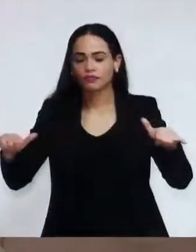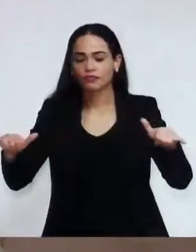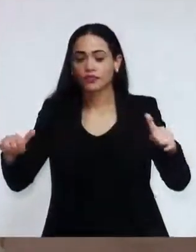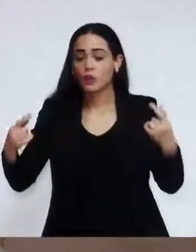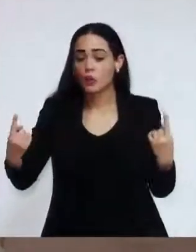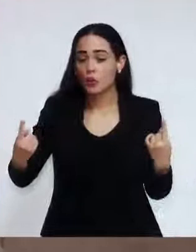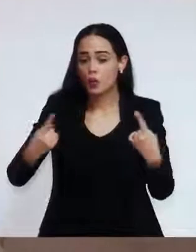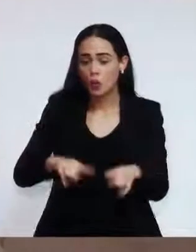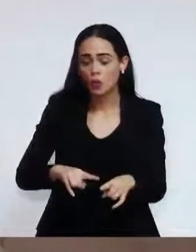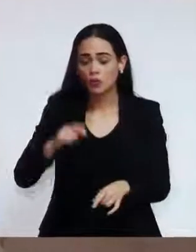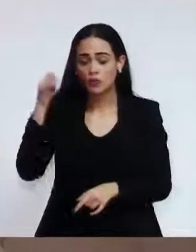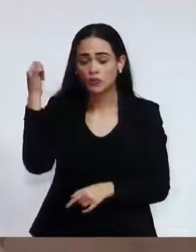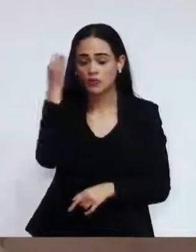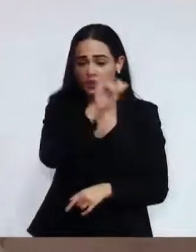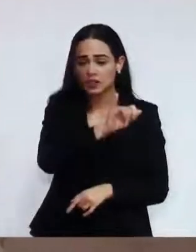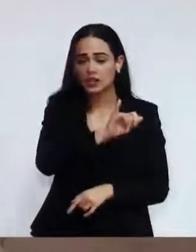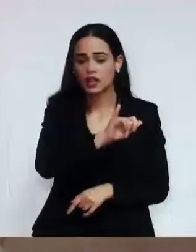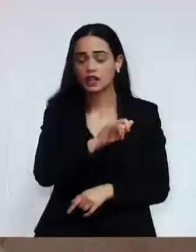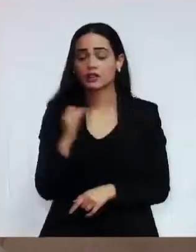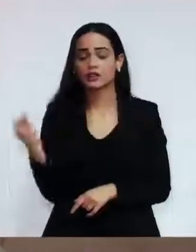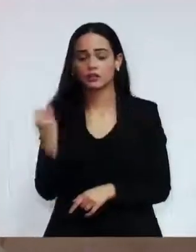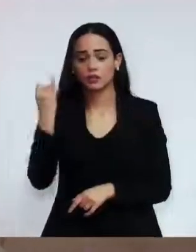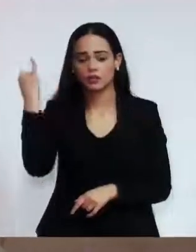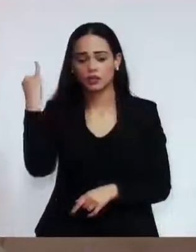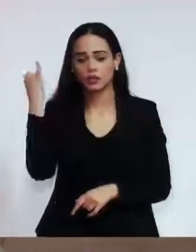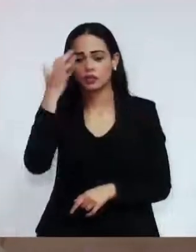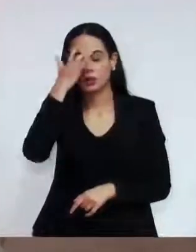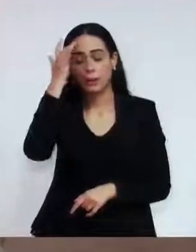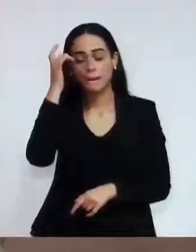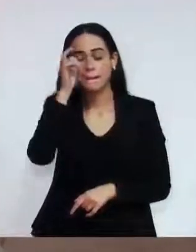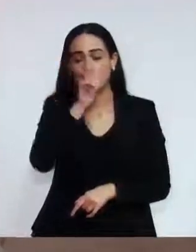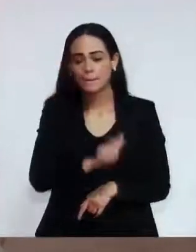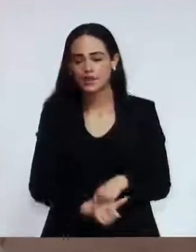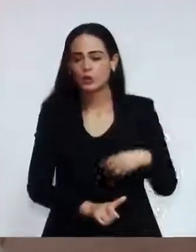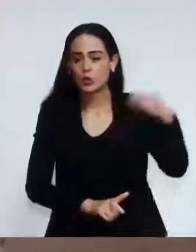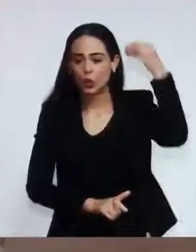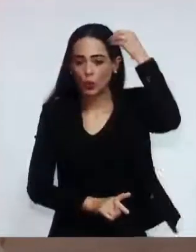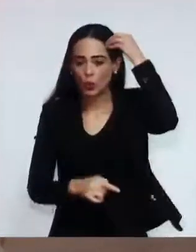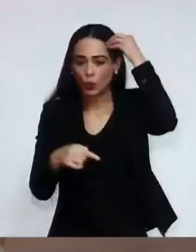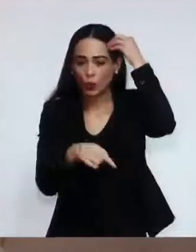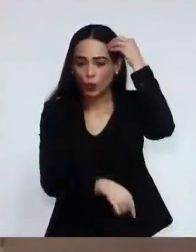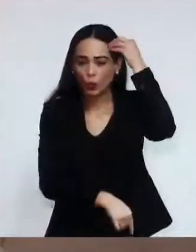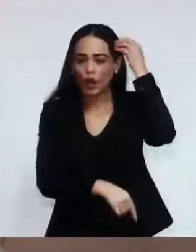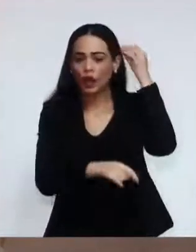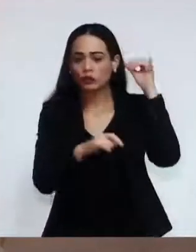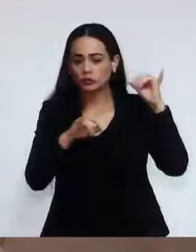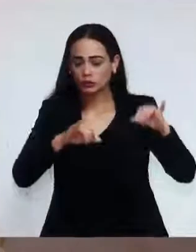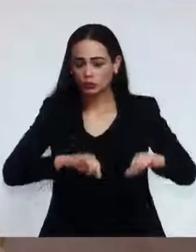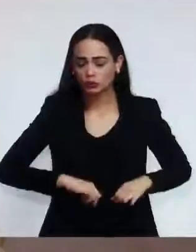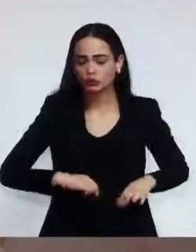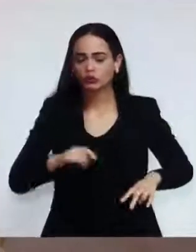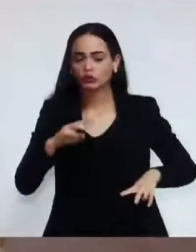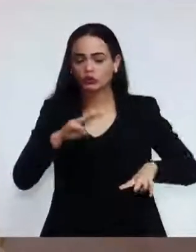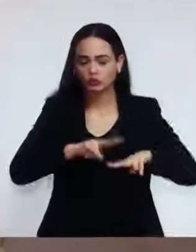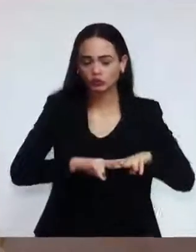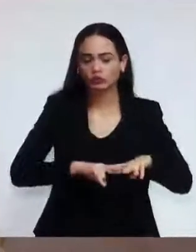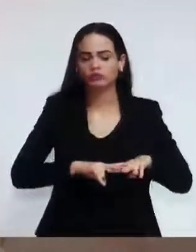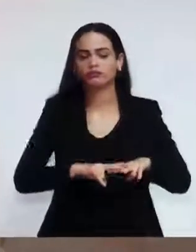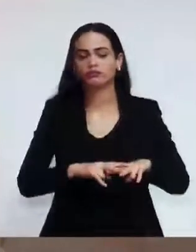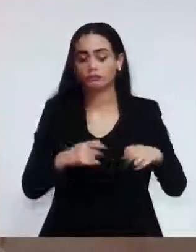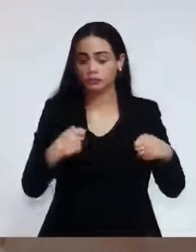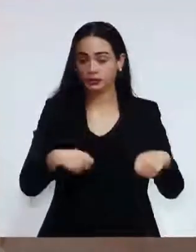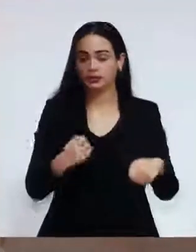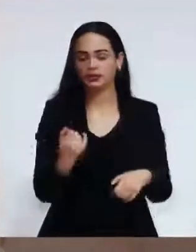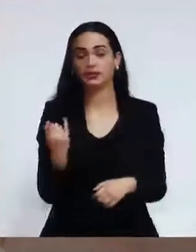pagar e têm que pagar de verdade. Por isso, parabenizo o deputado por essa iniciativa.